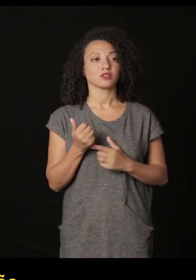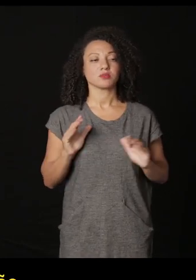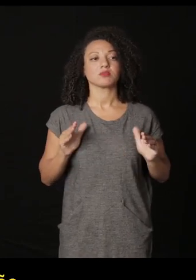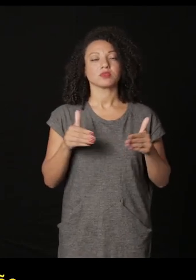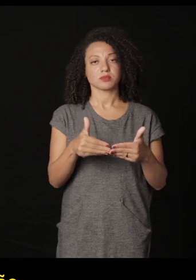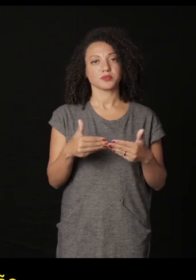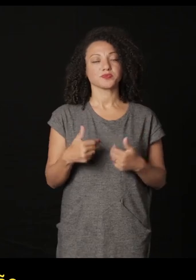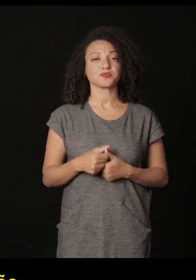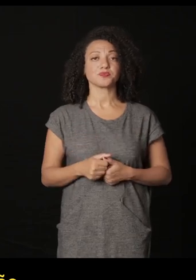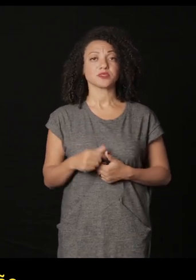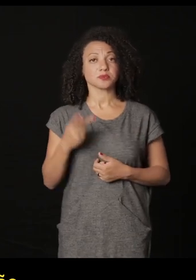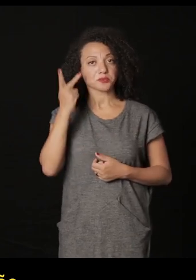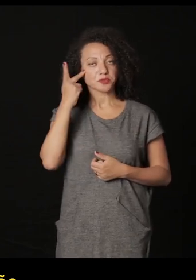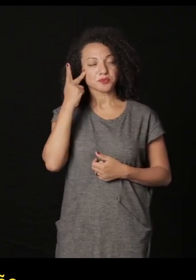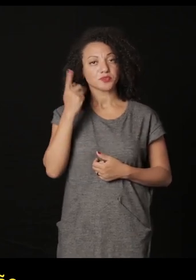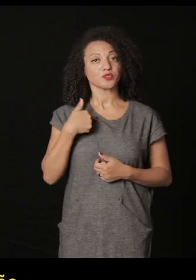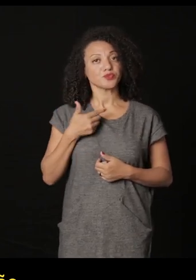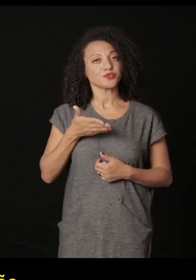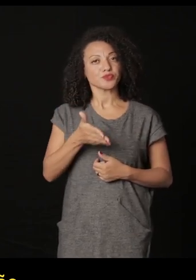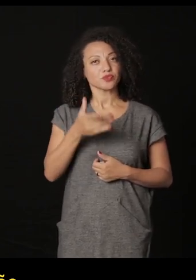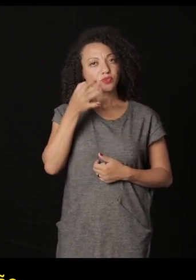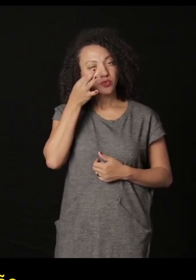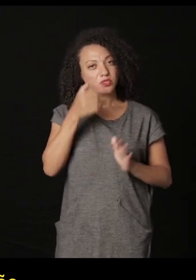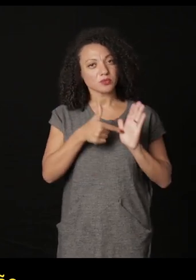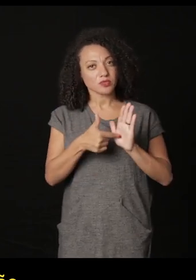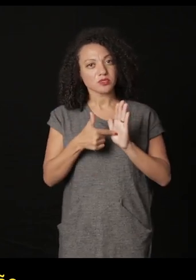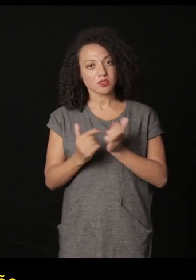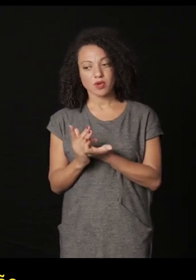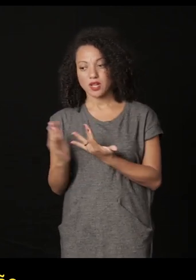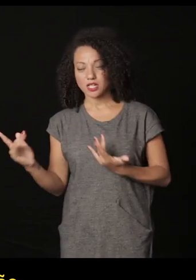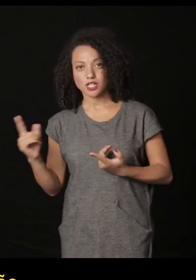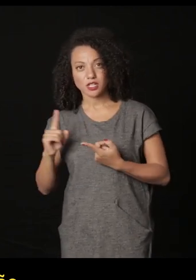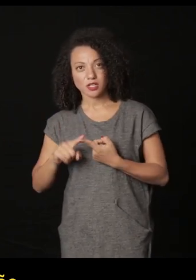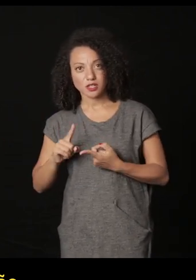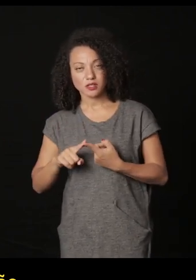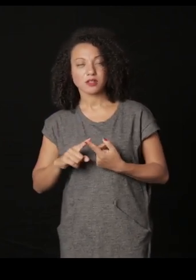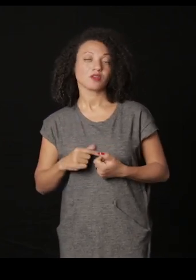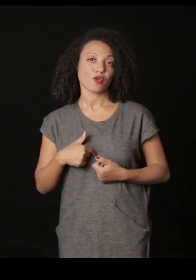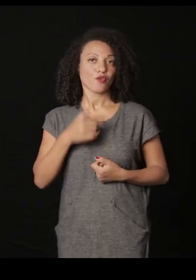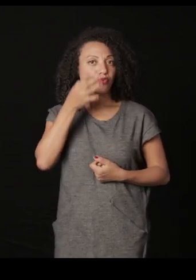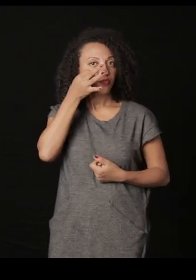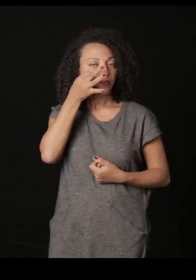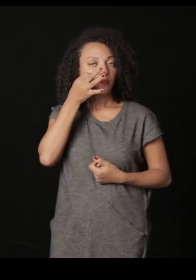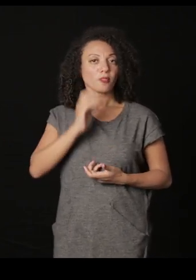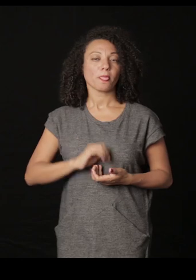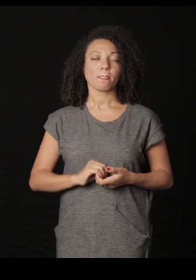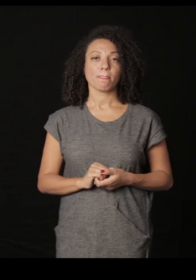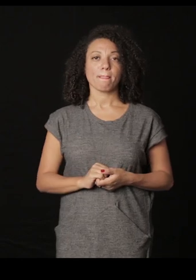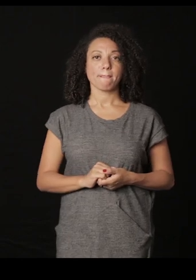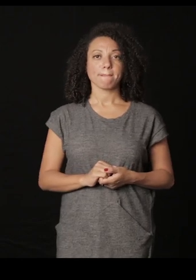eu que estava na exposição a revanche do arquivo e